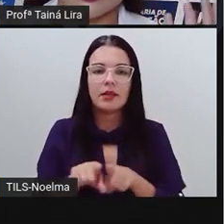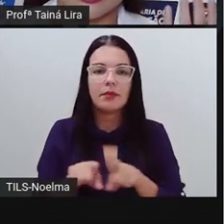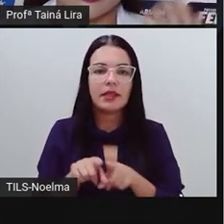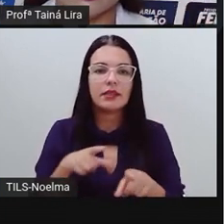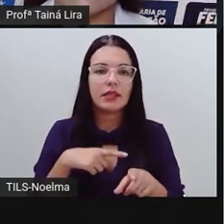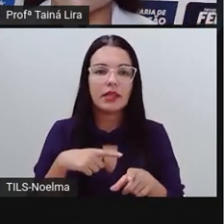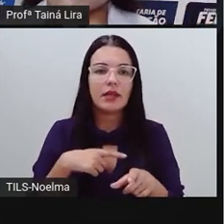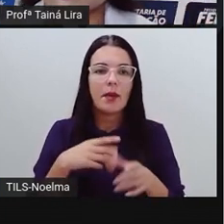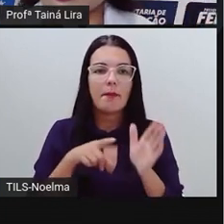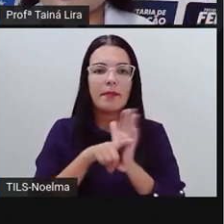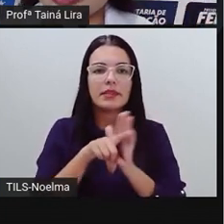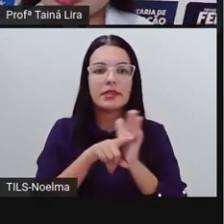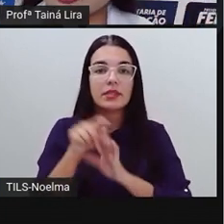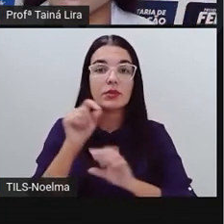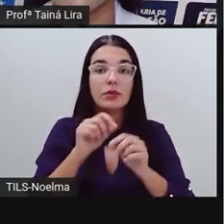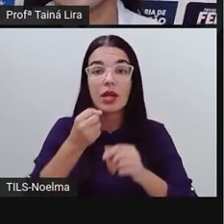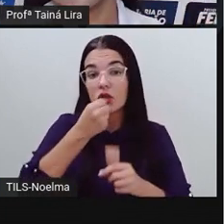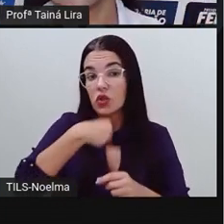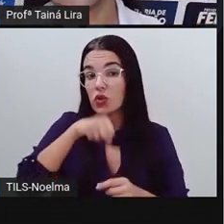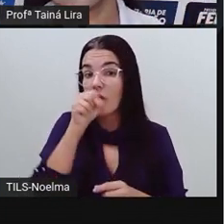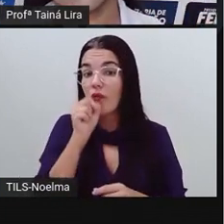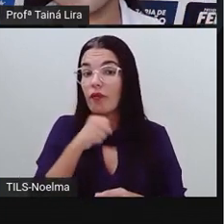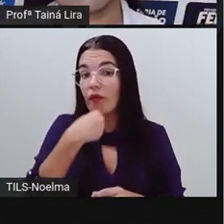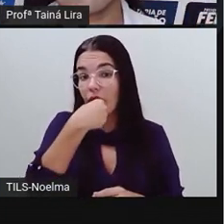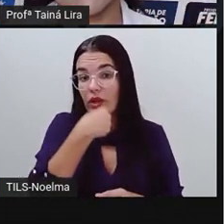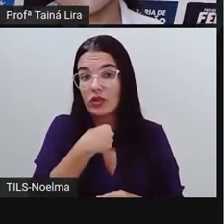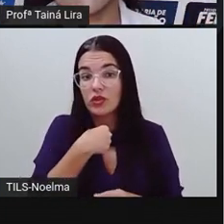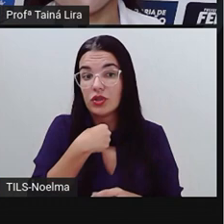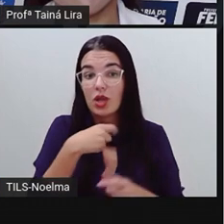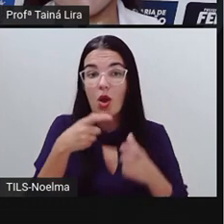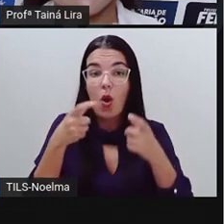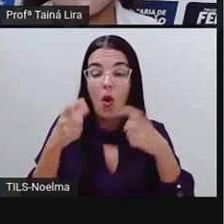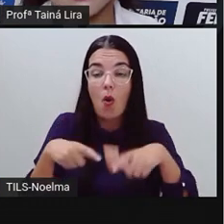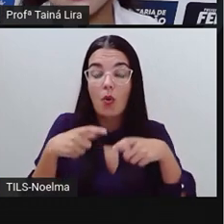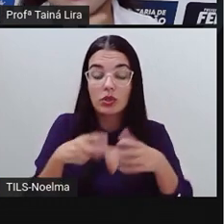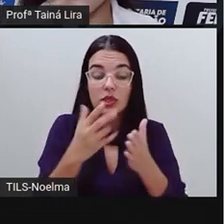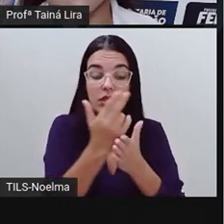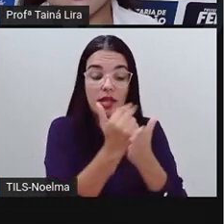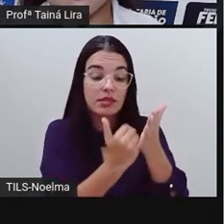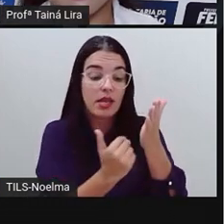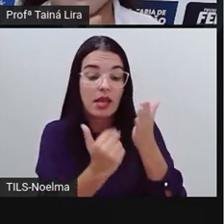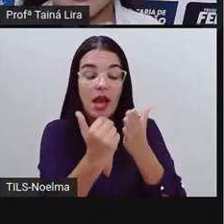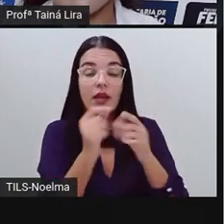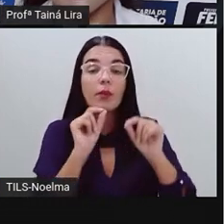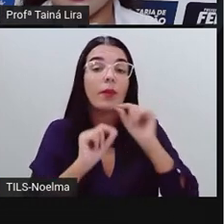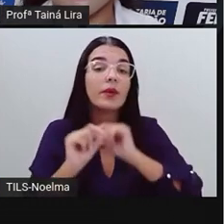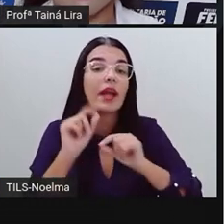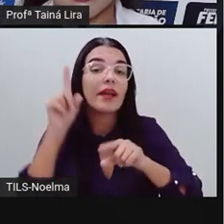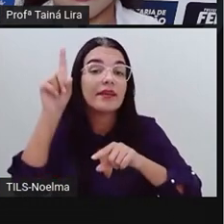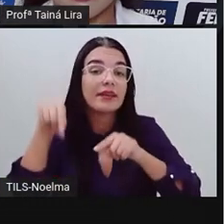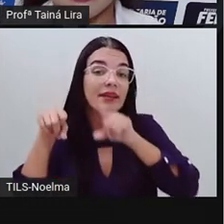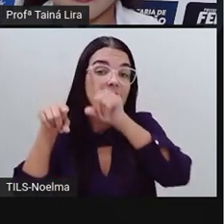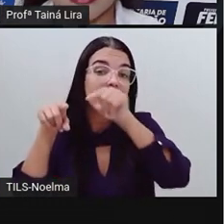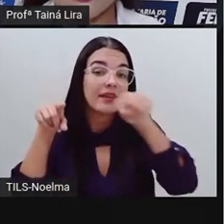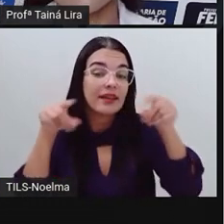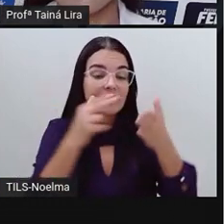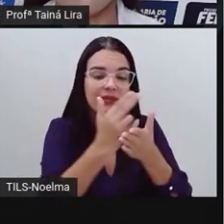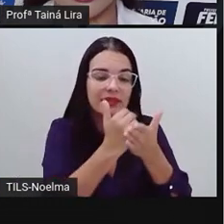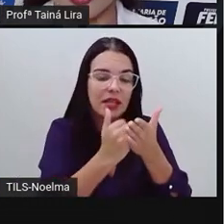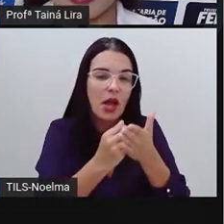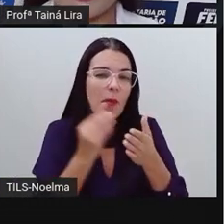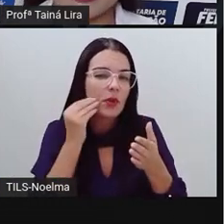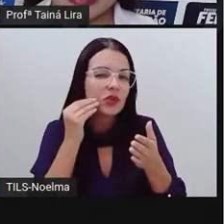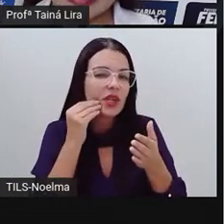ali relacionada ao consumo de sorvete, onde no gráfico pictórico aparecia ali o desenho das colherinhas, né, de